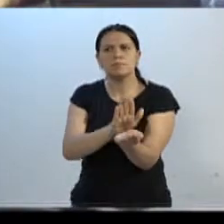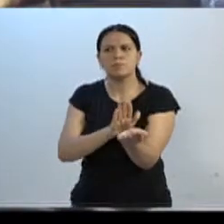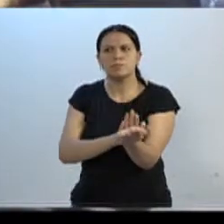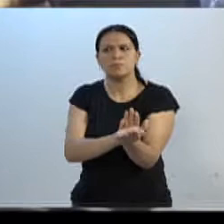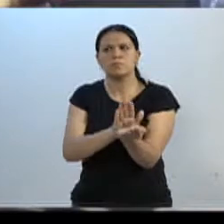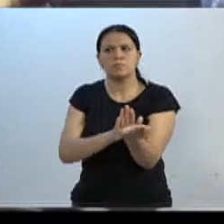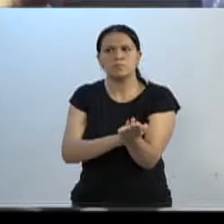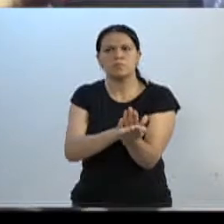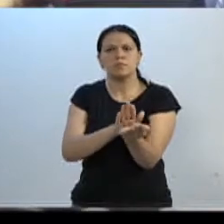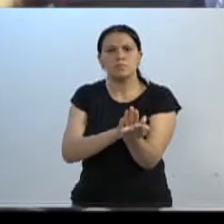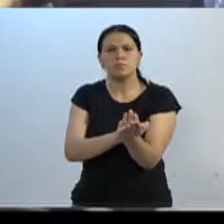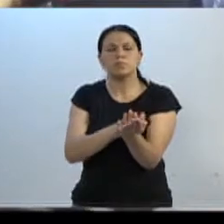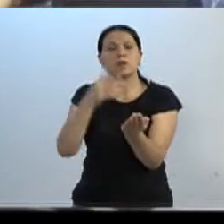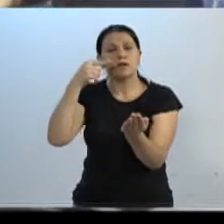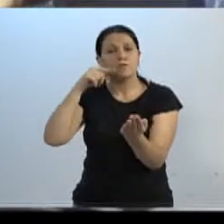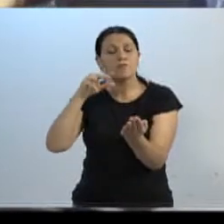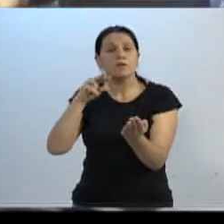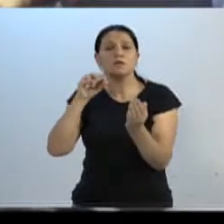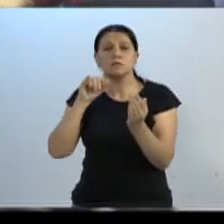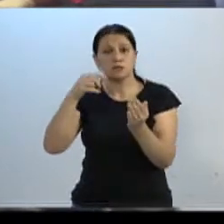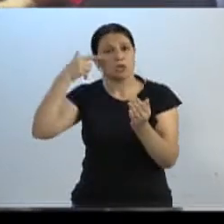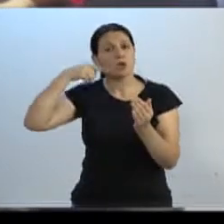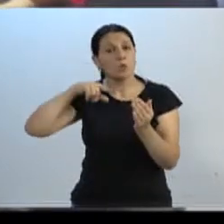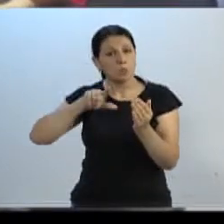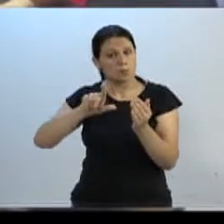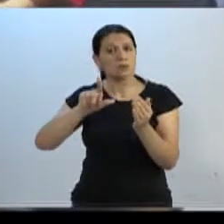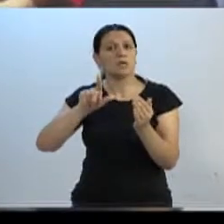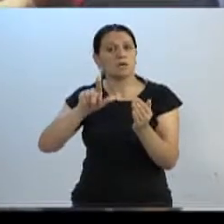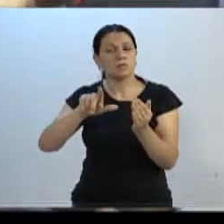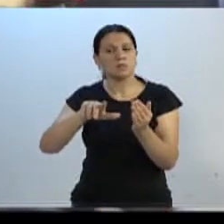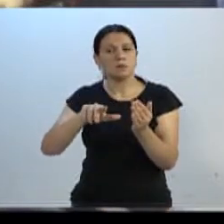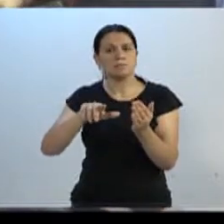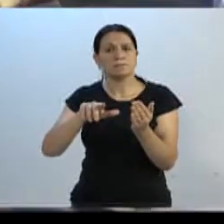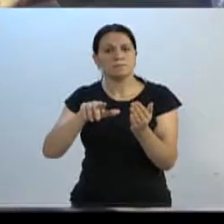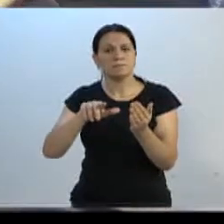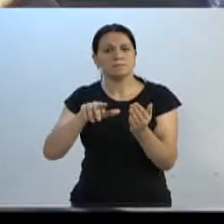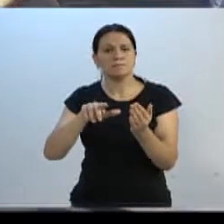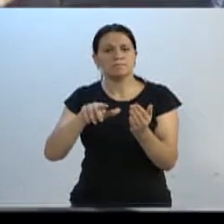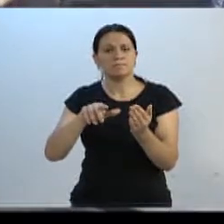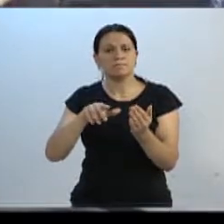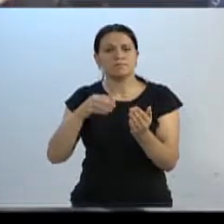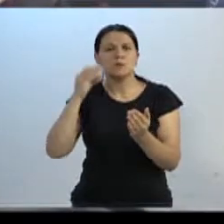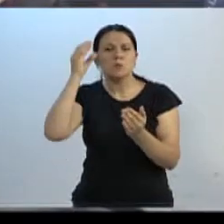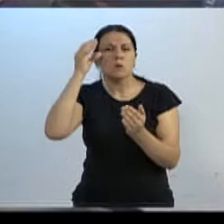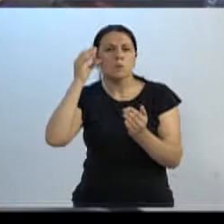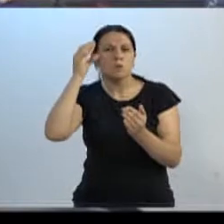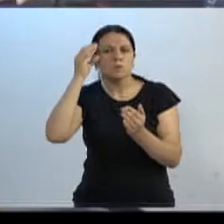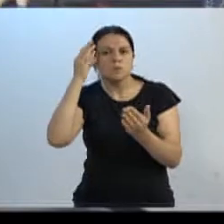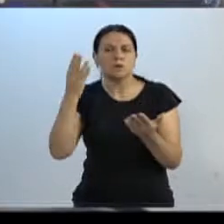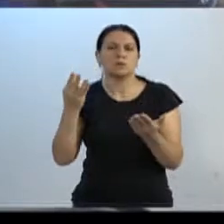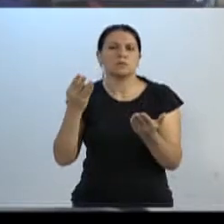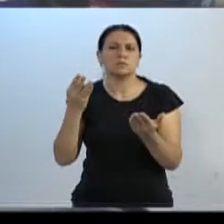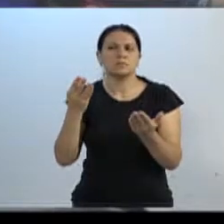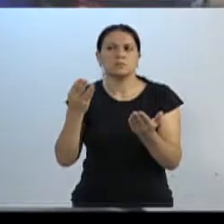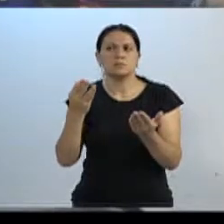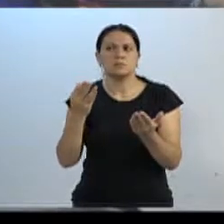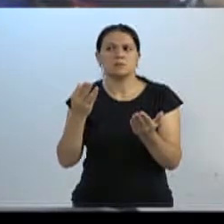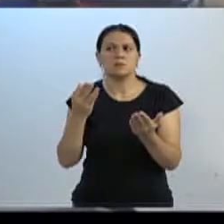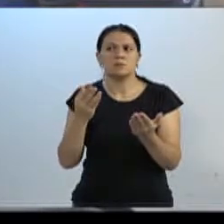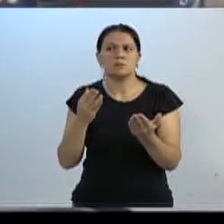para averiguar se ele realmente está inconsciente e engasgado. Bebê,